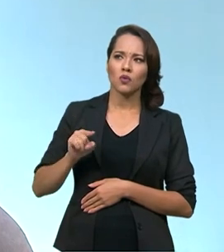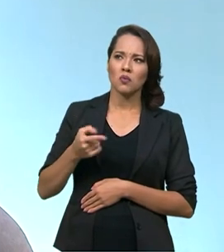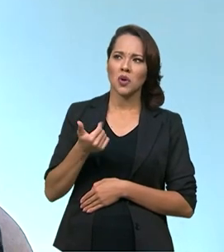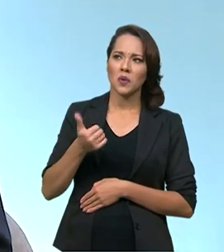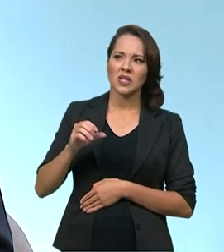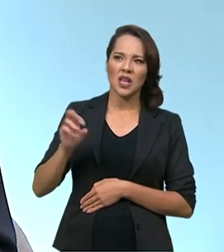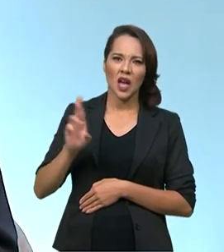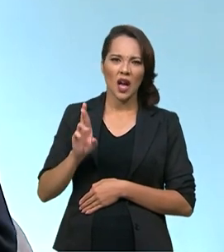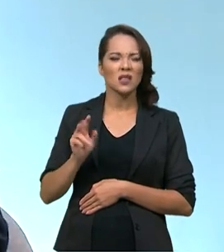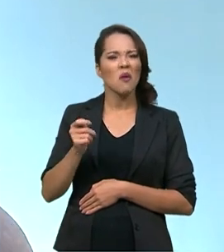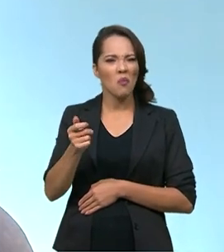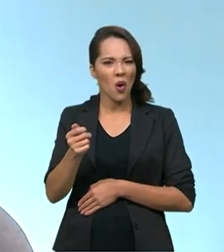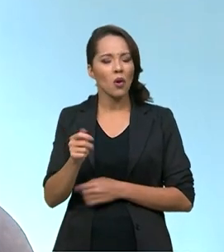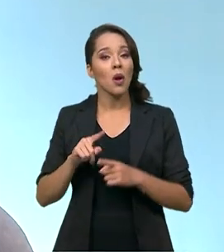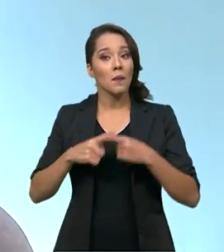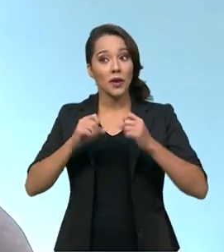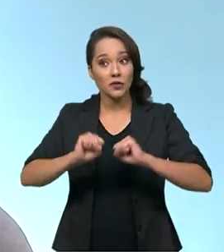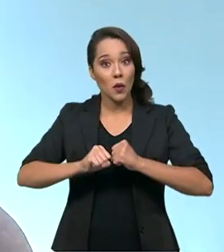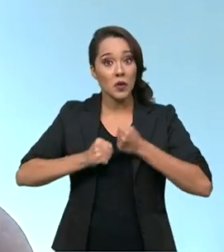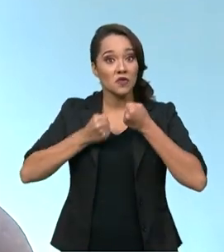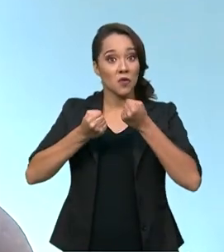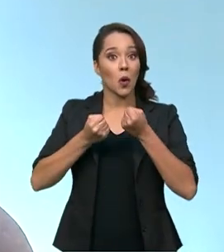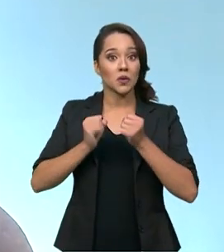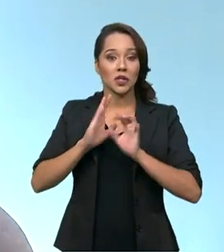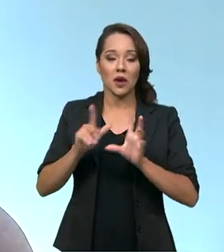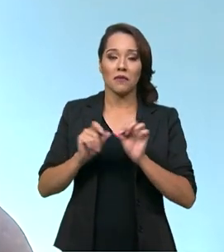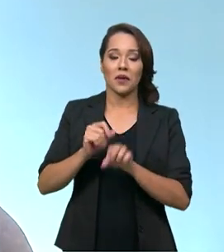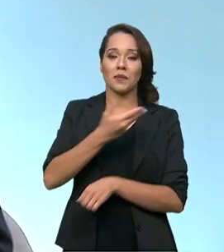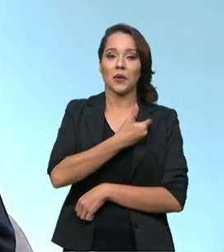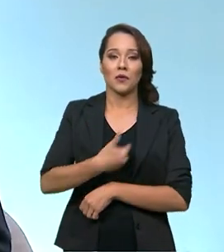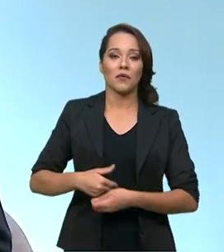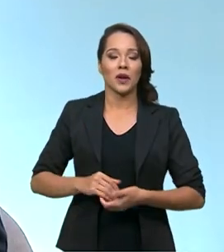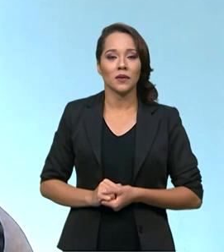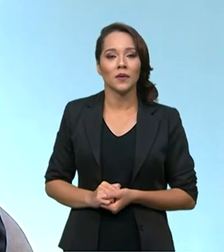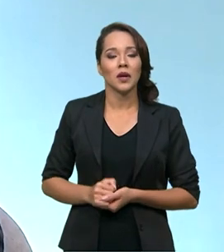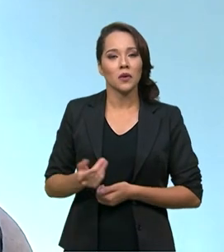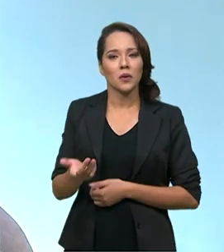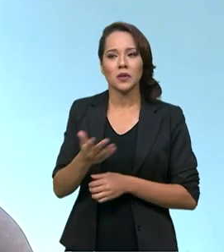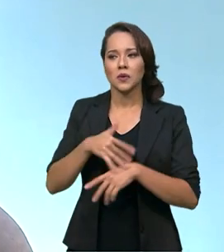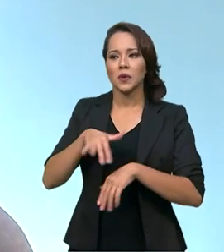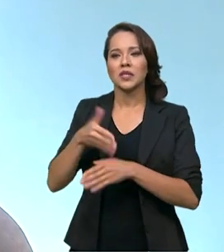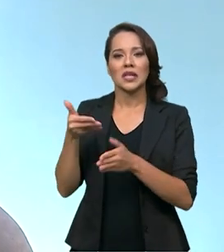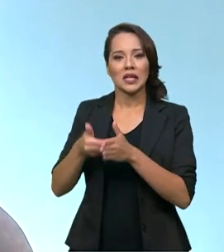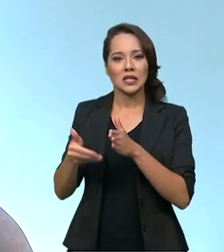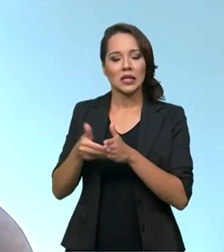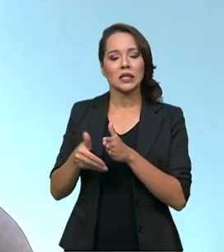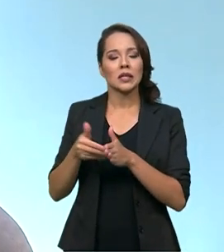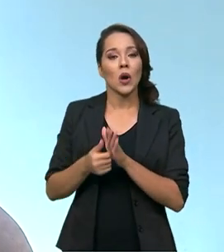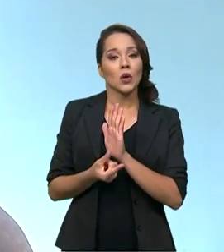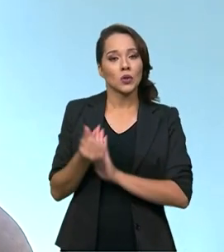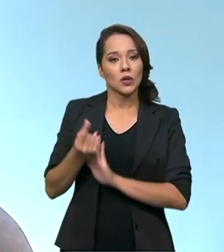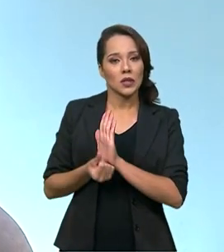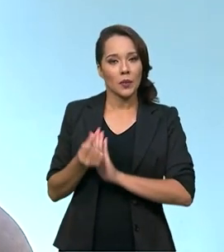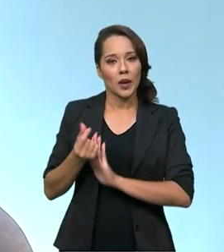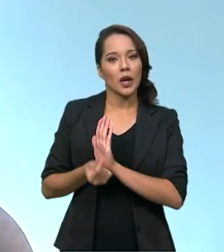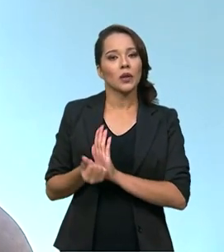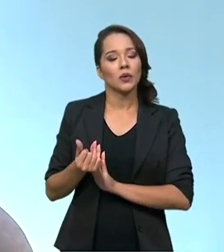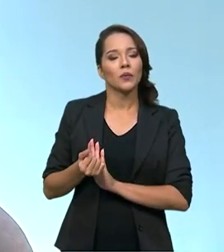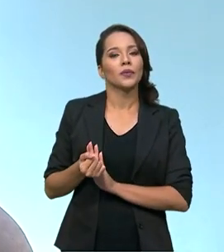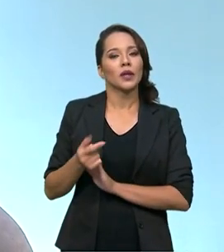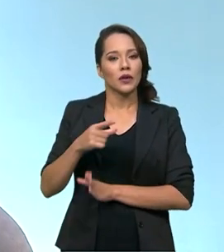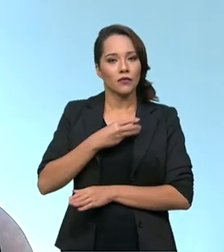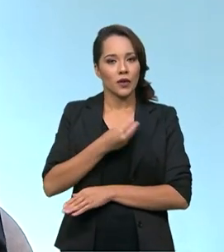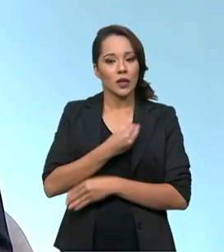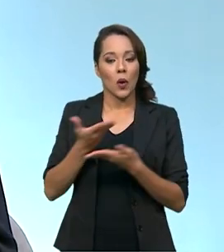é pouco, mas isso foi um grande esforço que já foi feito pelo governo dentro das questões de restrição orçamentária que